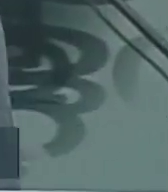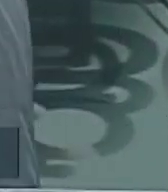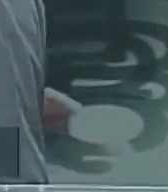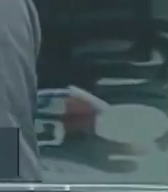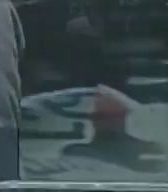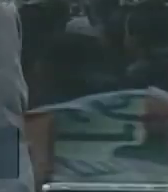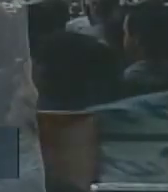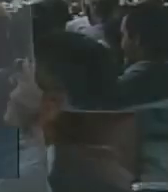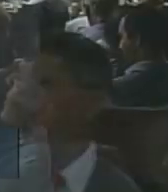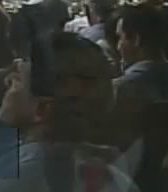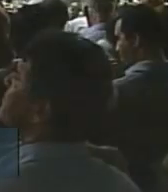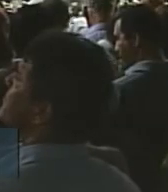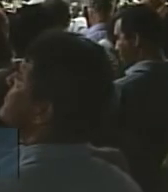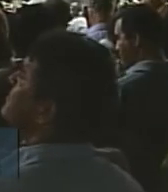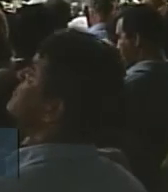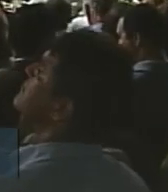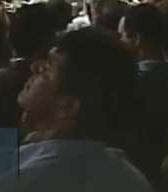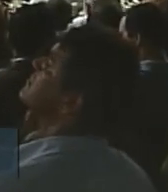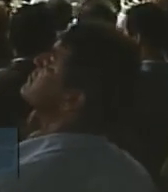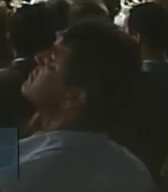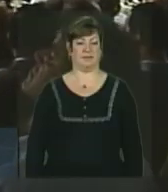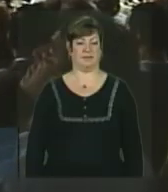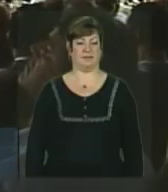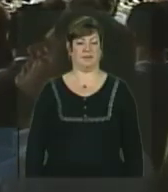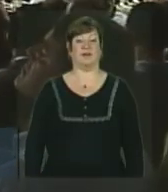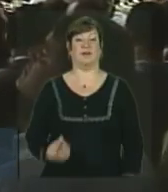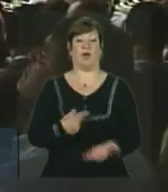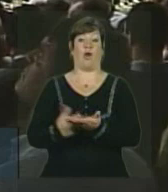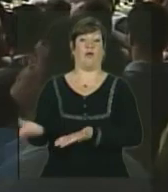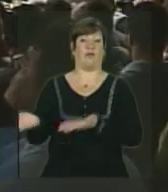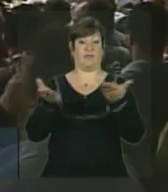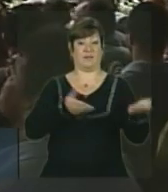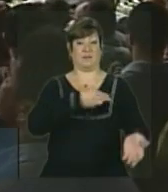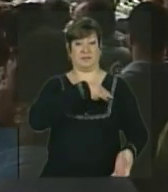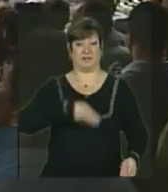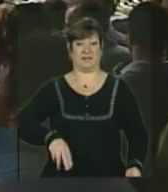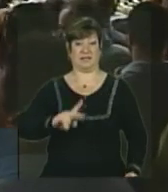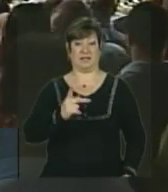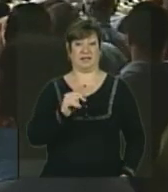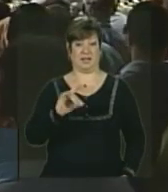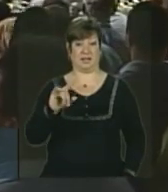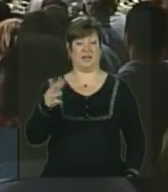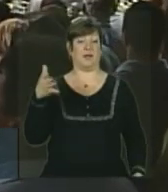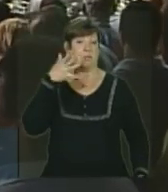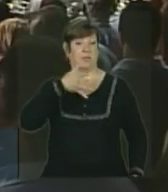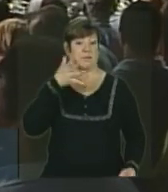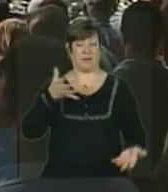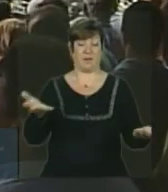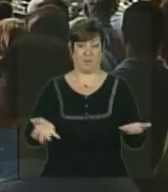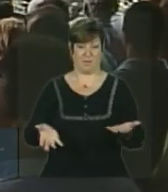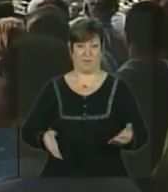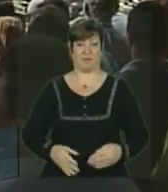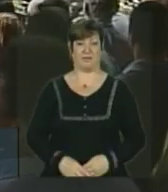Convidamos o ministro de Estado da Educação, Fernando Haddad, a fazer o uso da palavra.